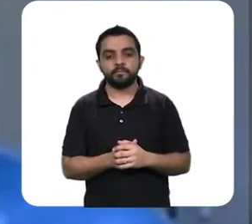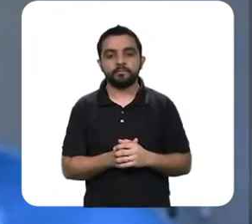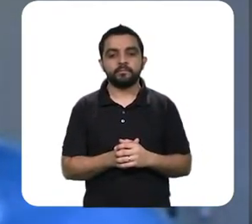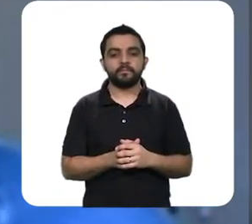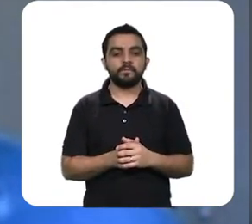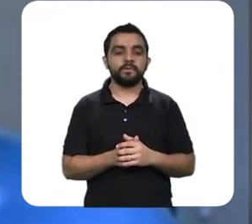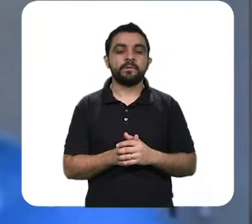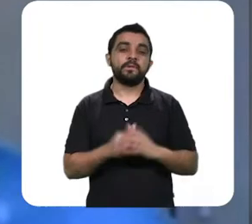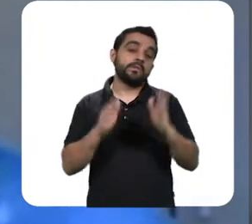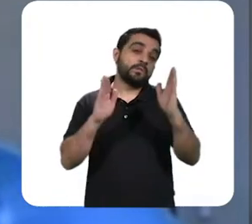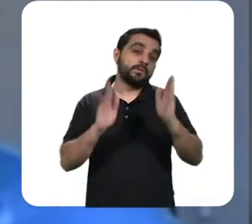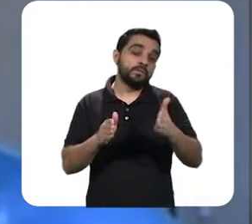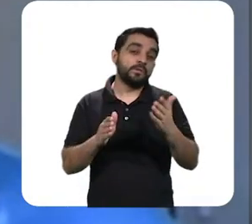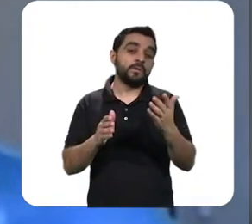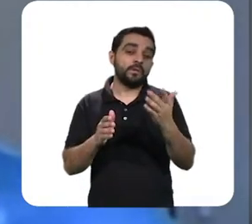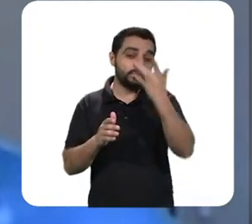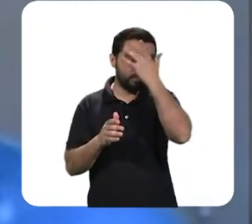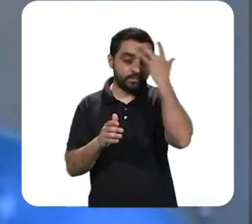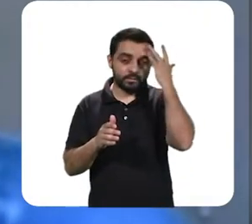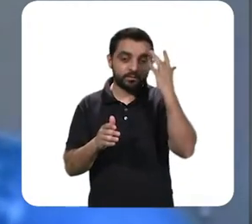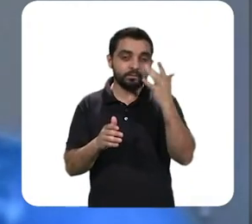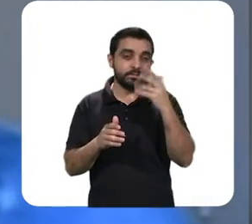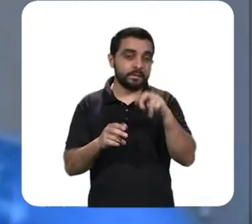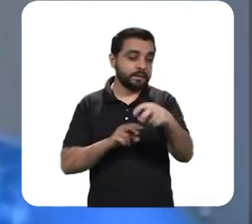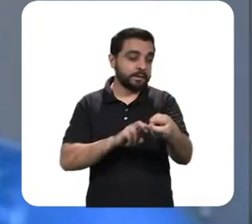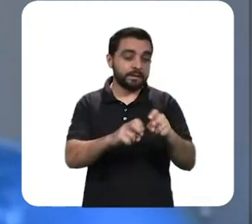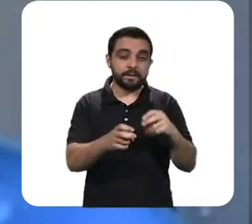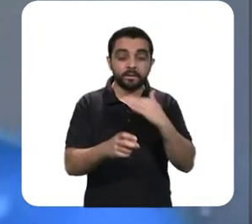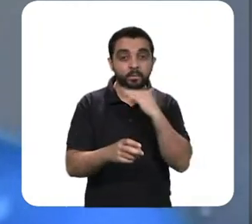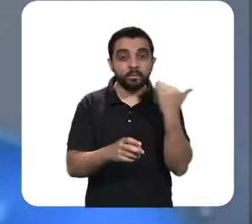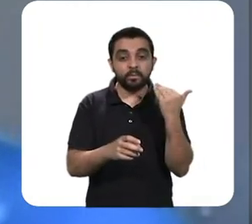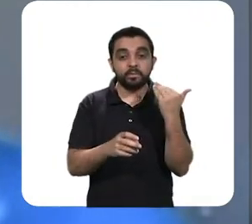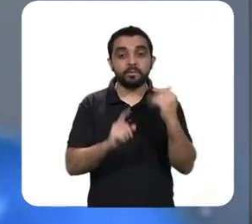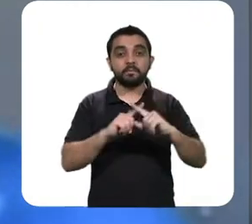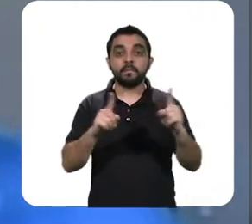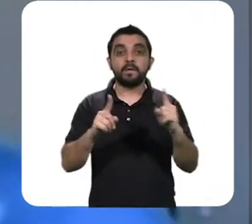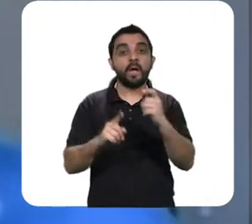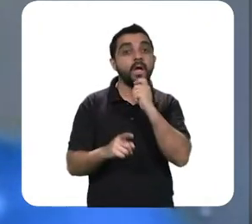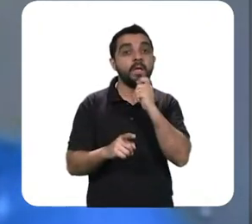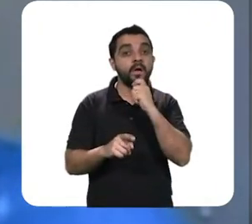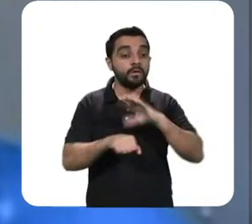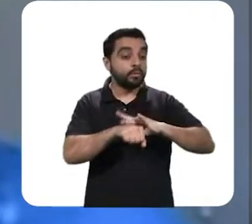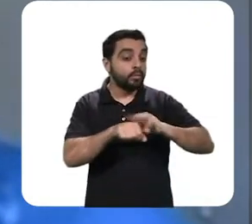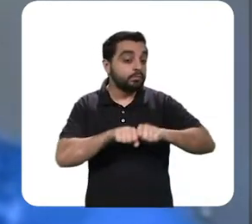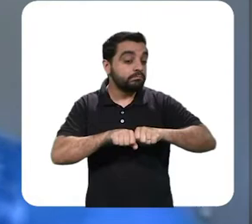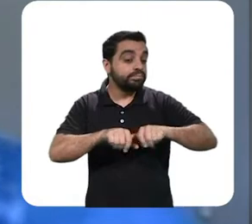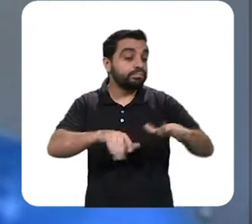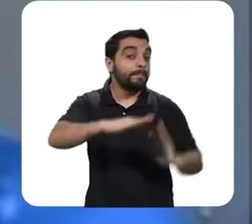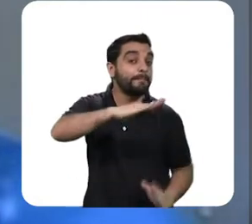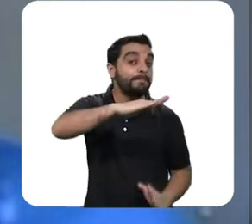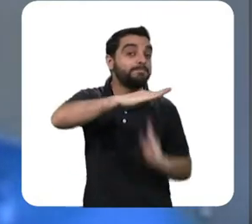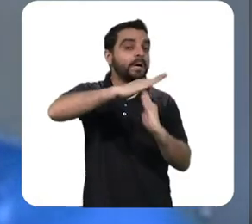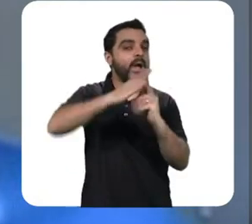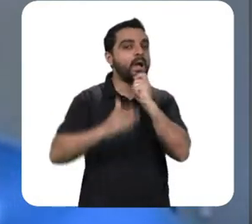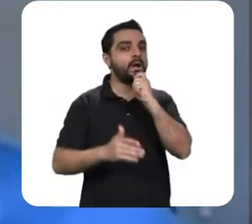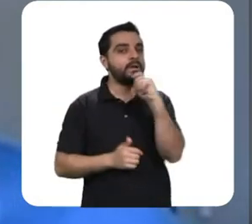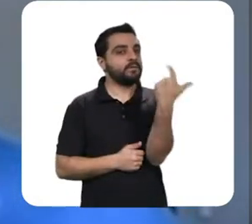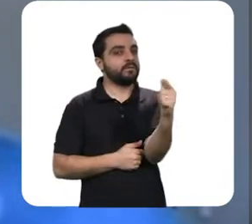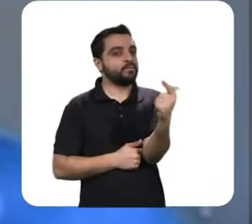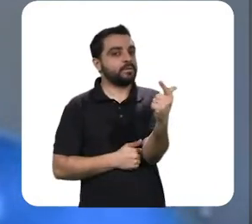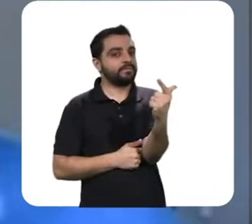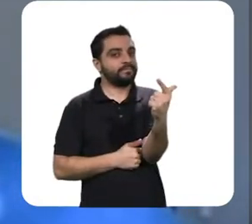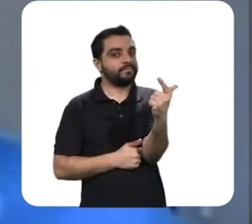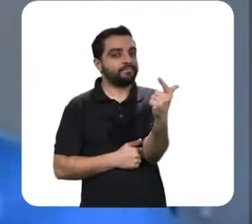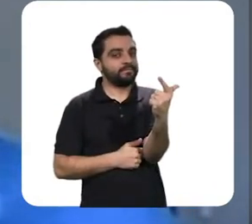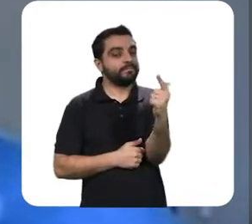com muito mais mortos já, sem antes chegar no pico, não chegou ainda no pico da sua epidemia,